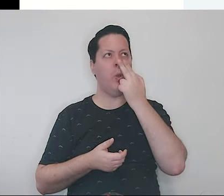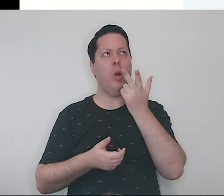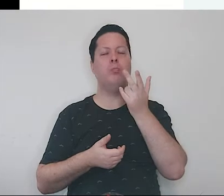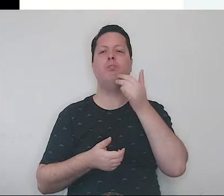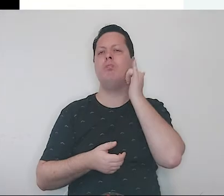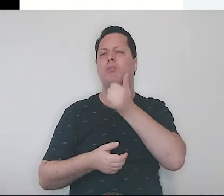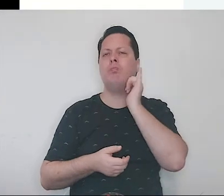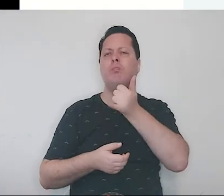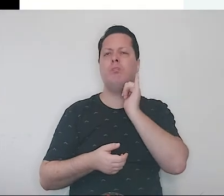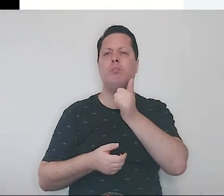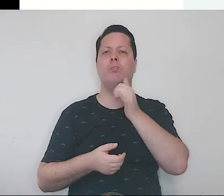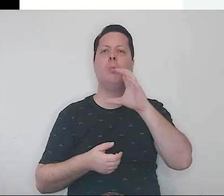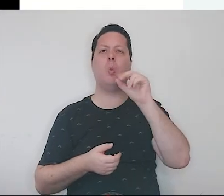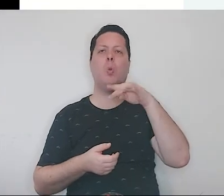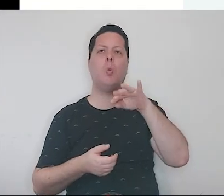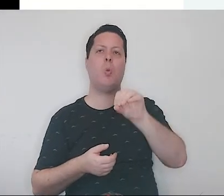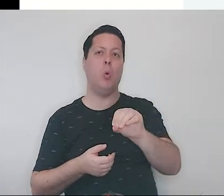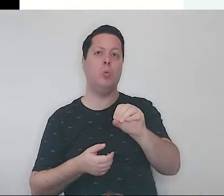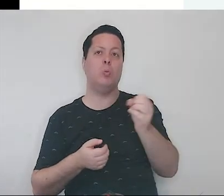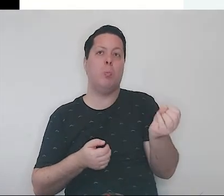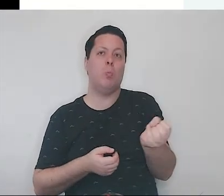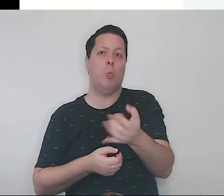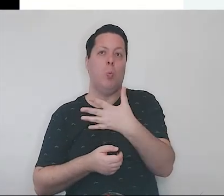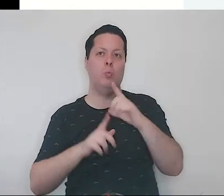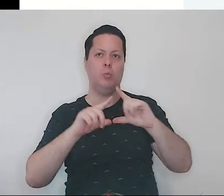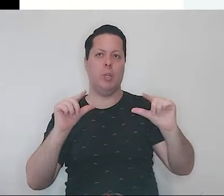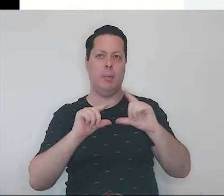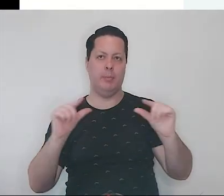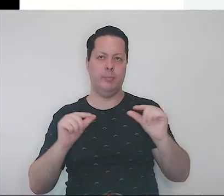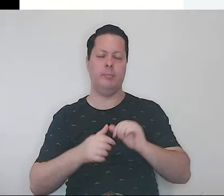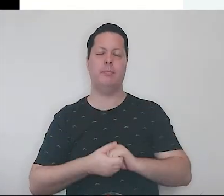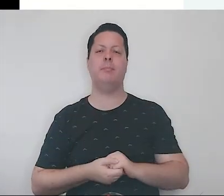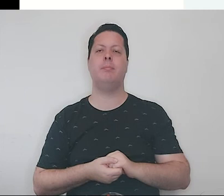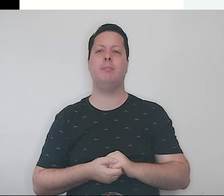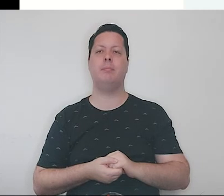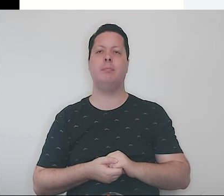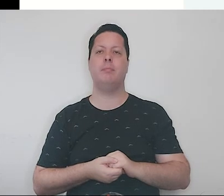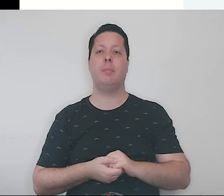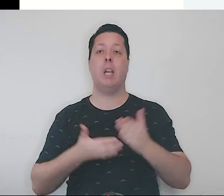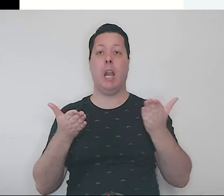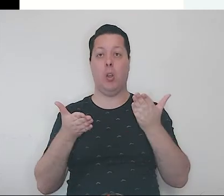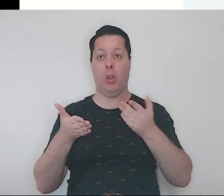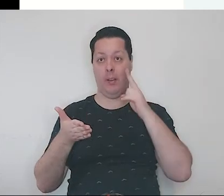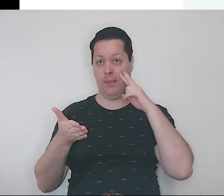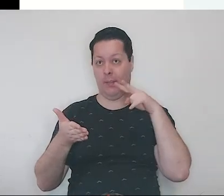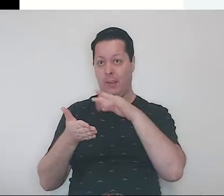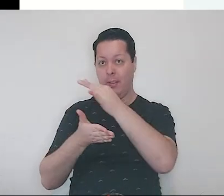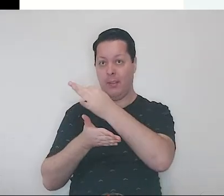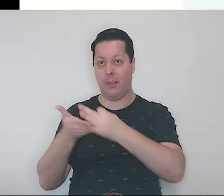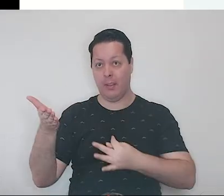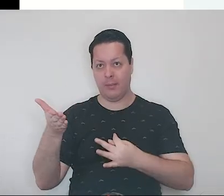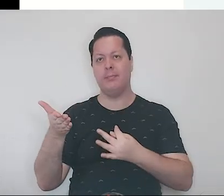de contos mais modernos do Japão. A obra que nós vamos ver hoje,